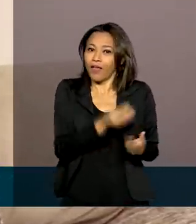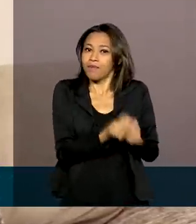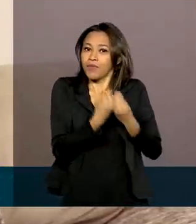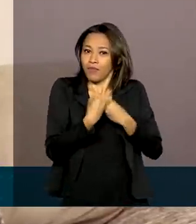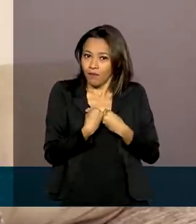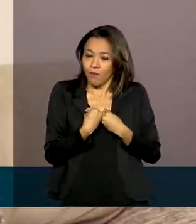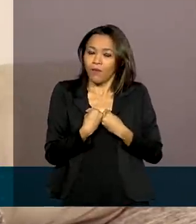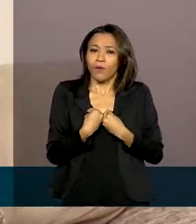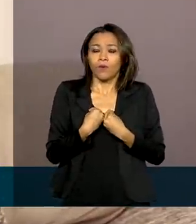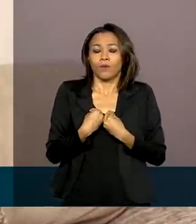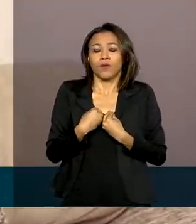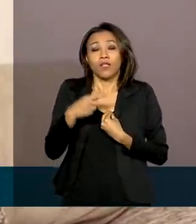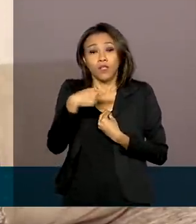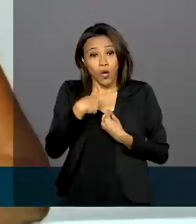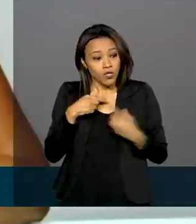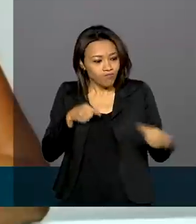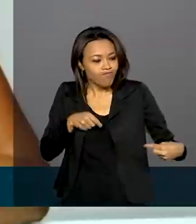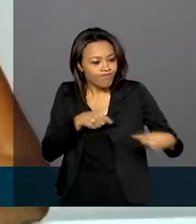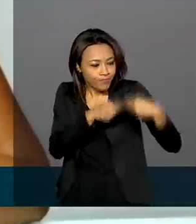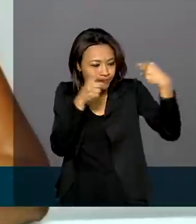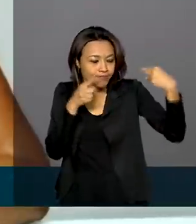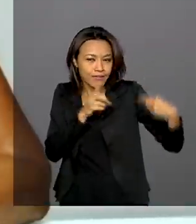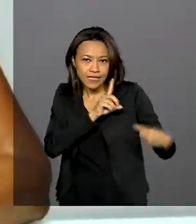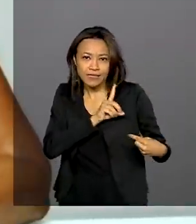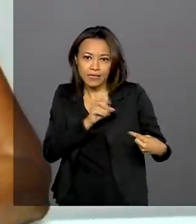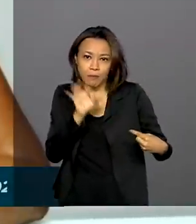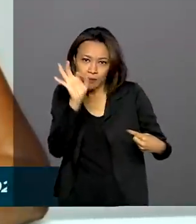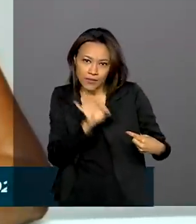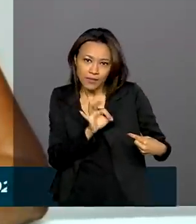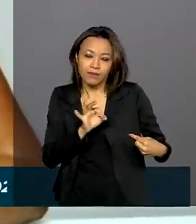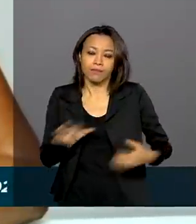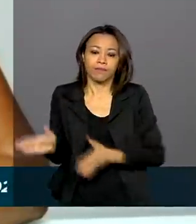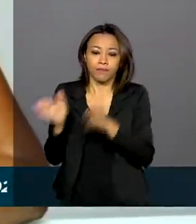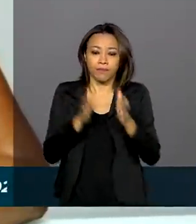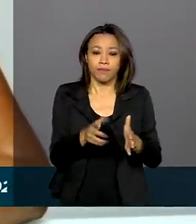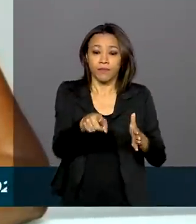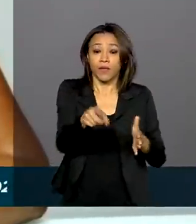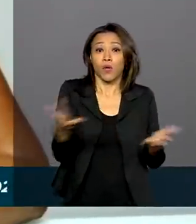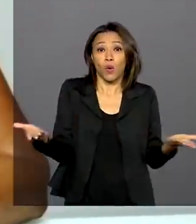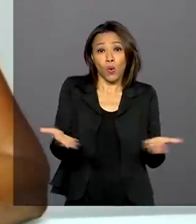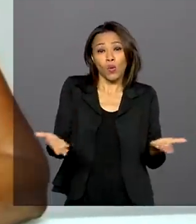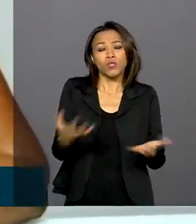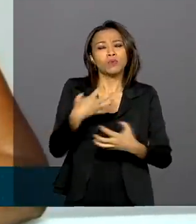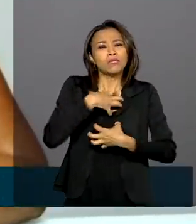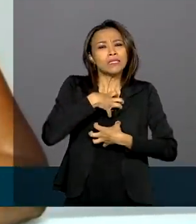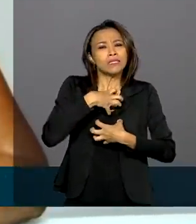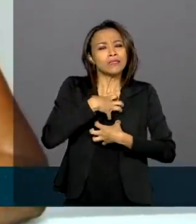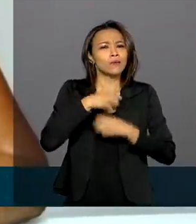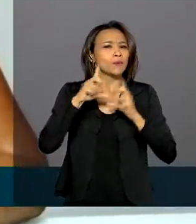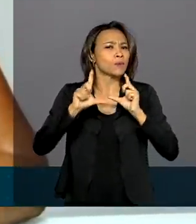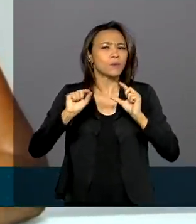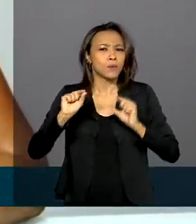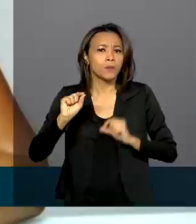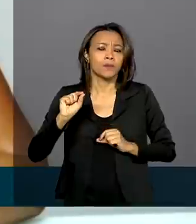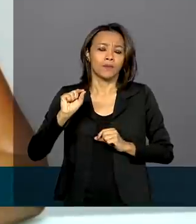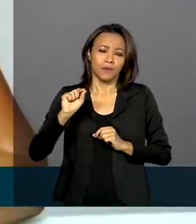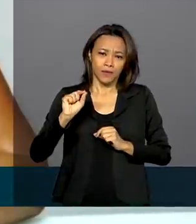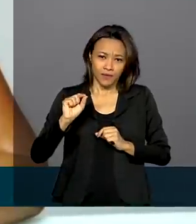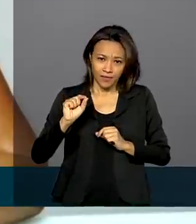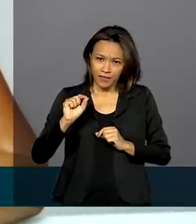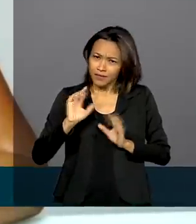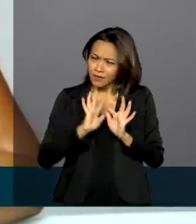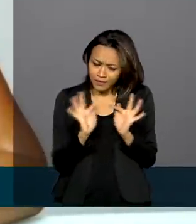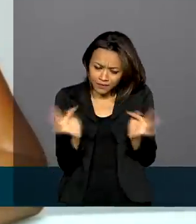somos 100% compatíveis. Hoje, a sensação que eu tenho é saber que um